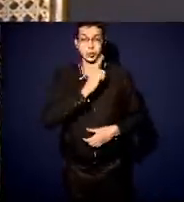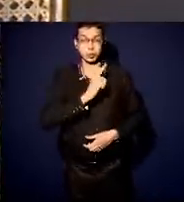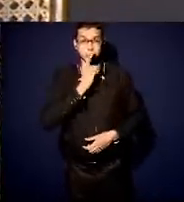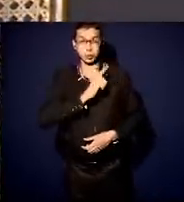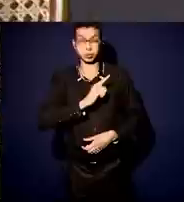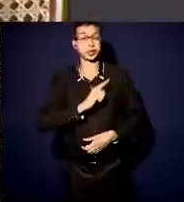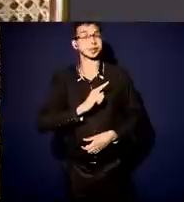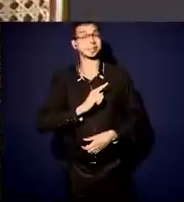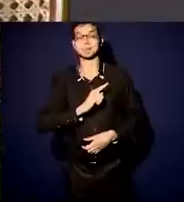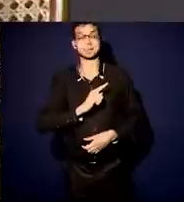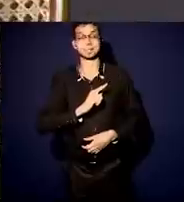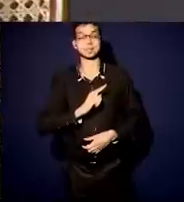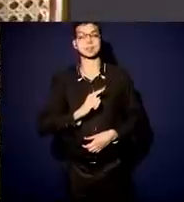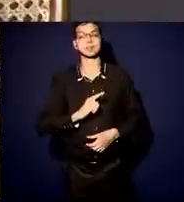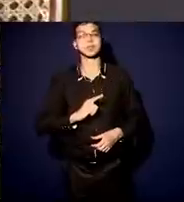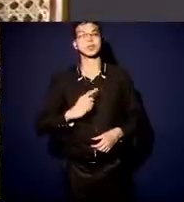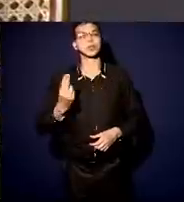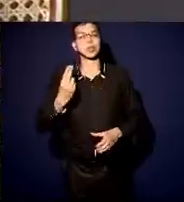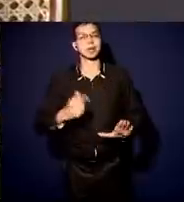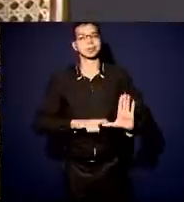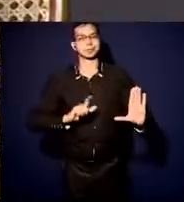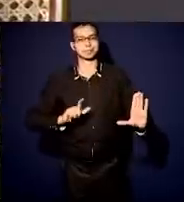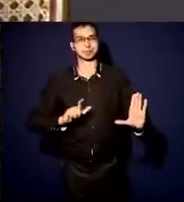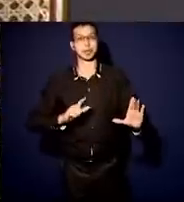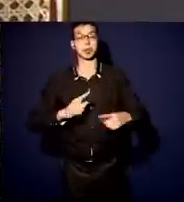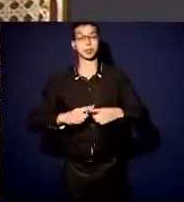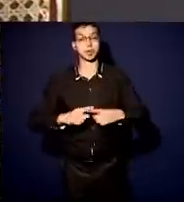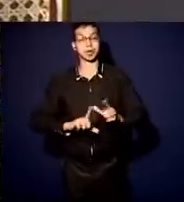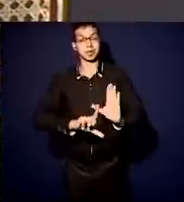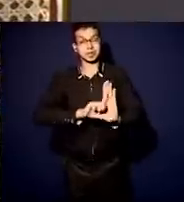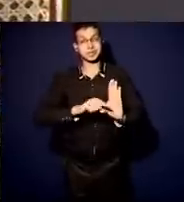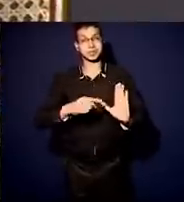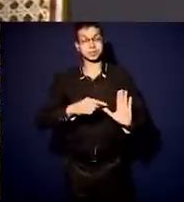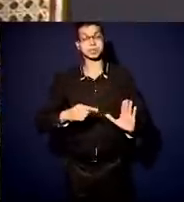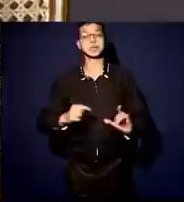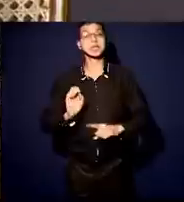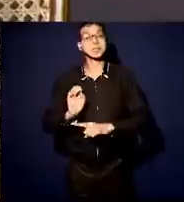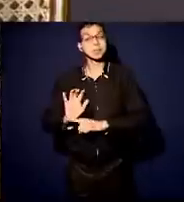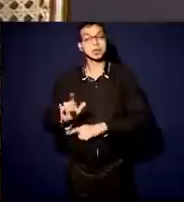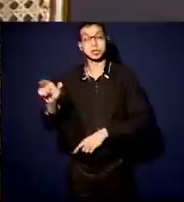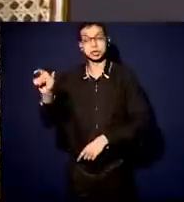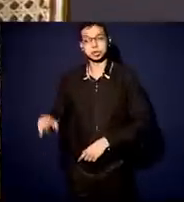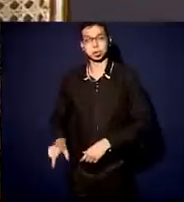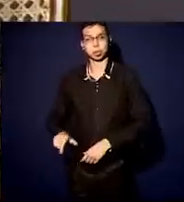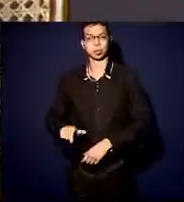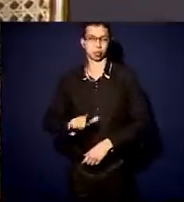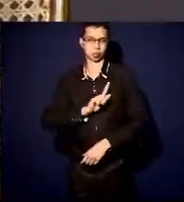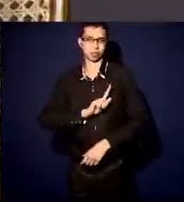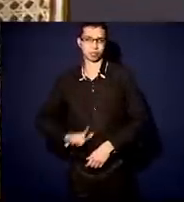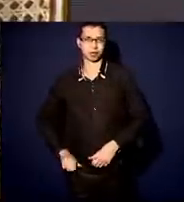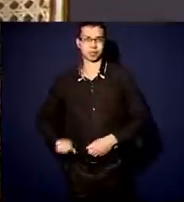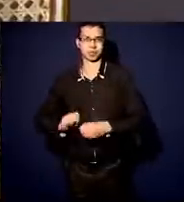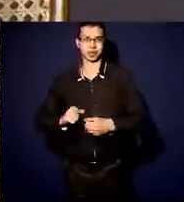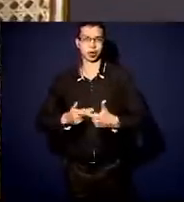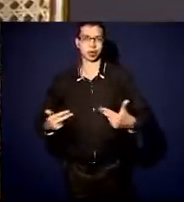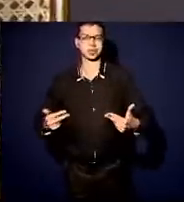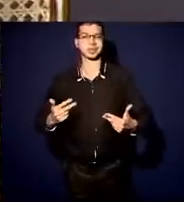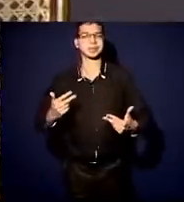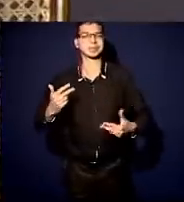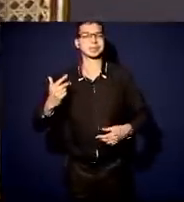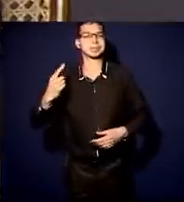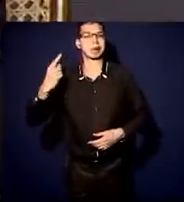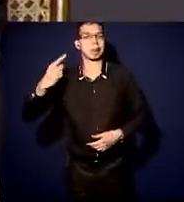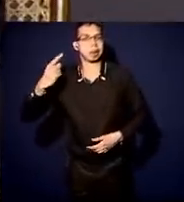por essa legislação que é para impedir que o governante de plantão faça loucuras ou, absolutamente, de forma